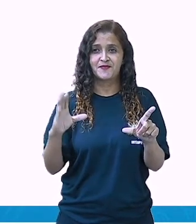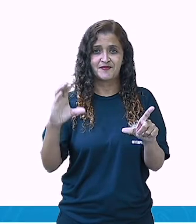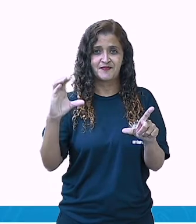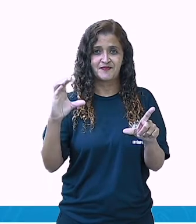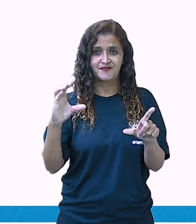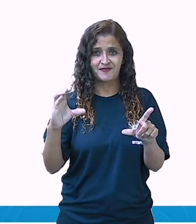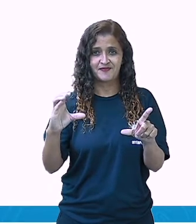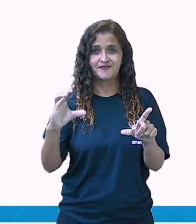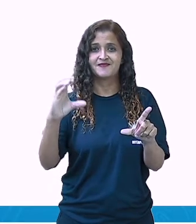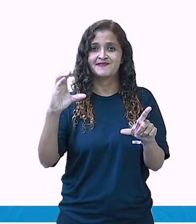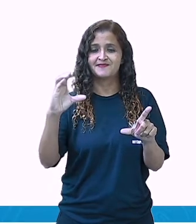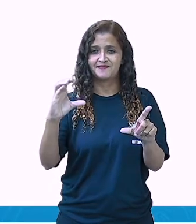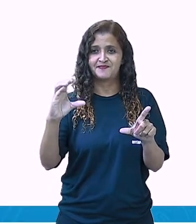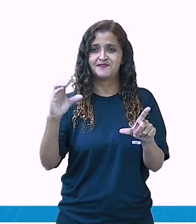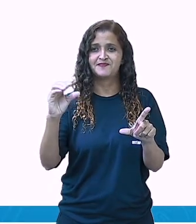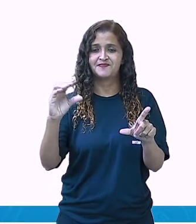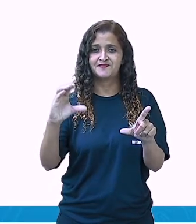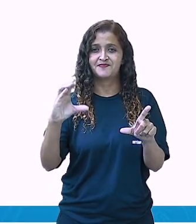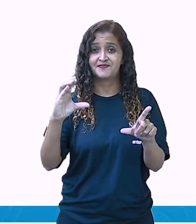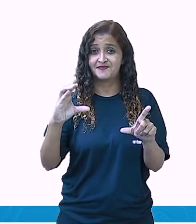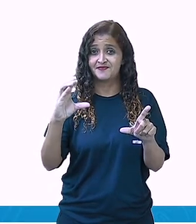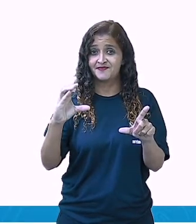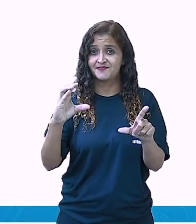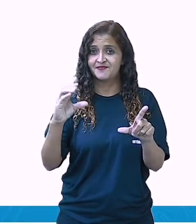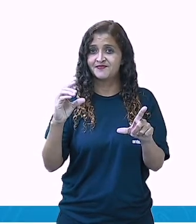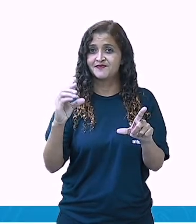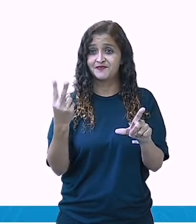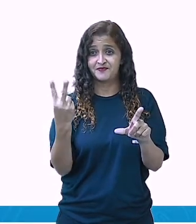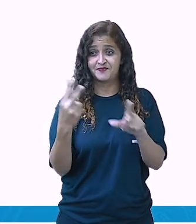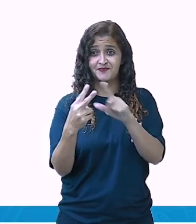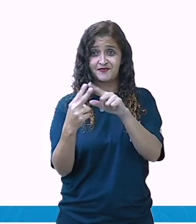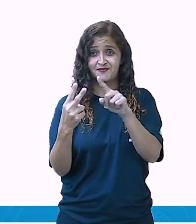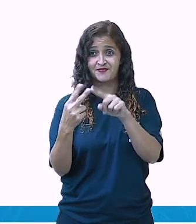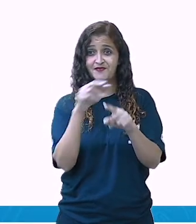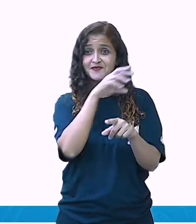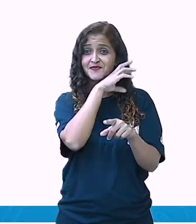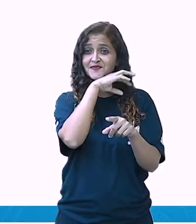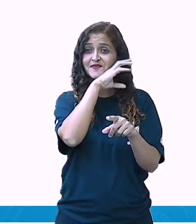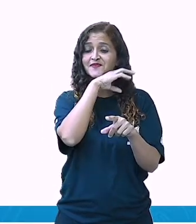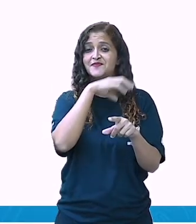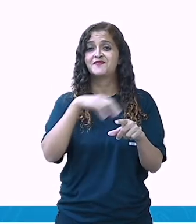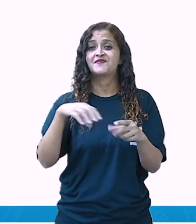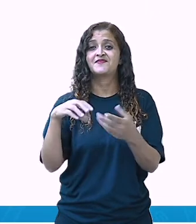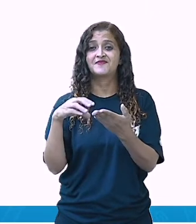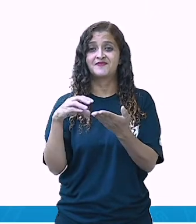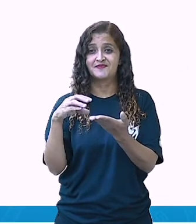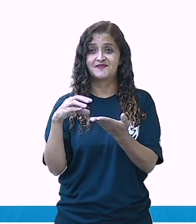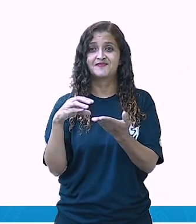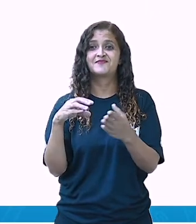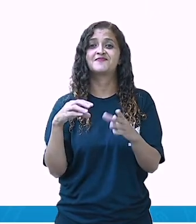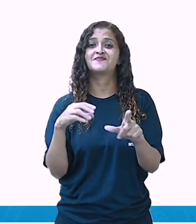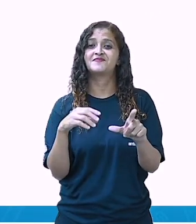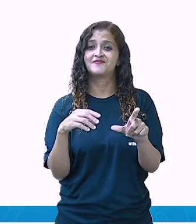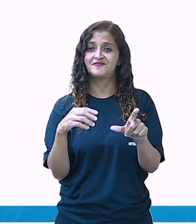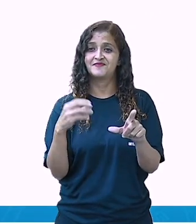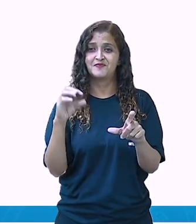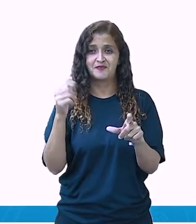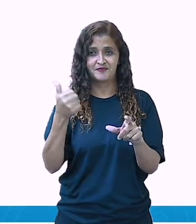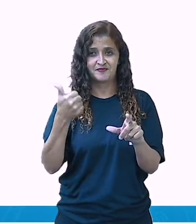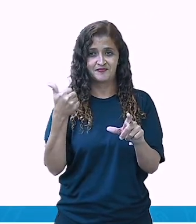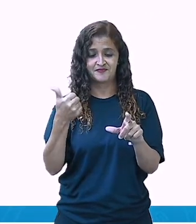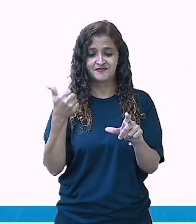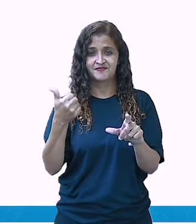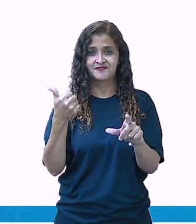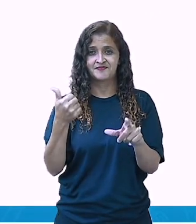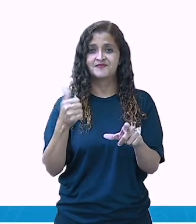Isso, letra C. Com a letra C a gente tem dois animais, olha. Caracol e a cigarra.